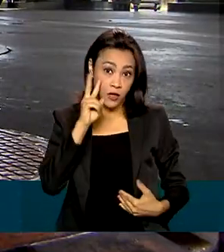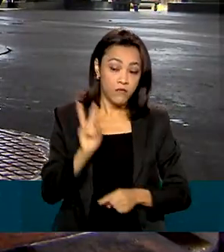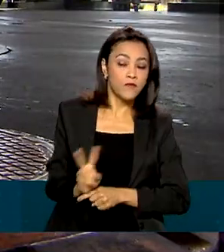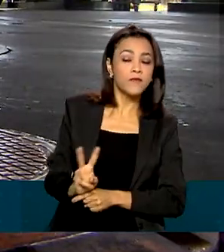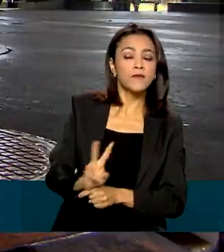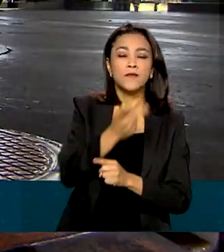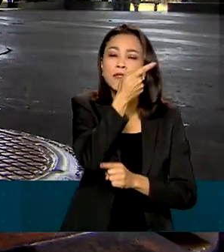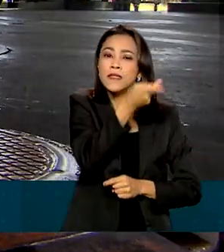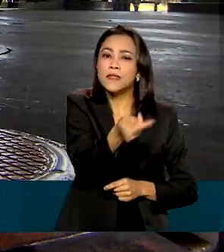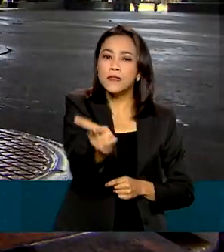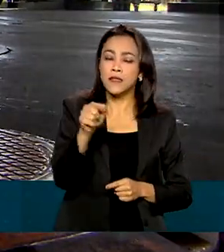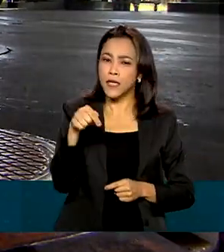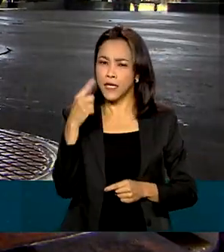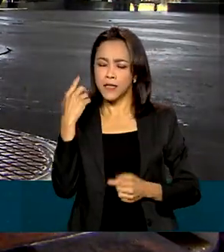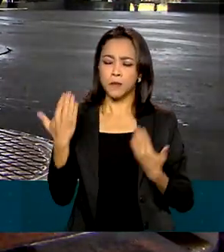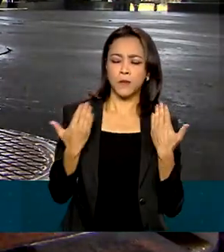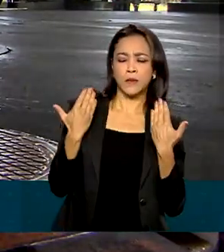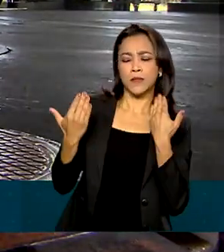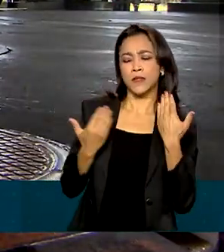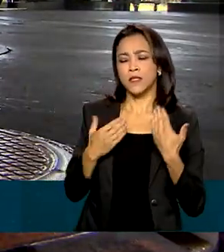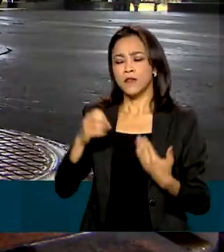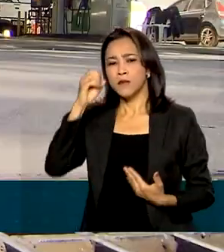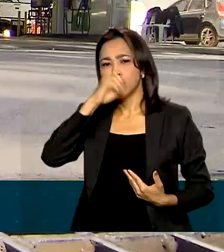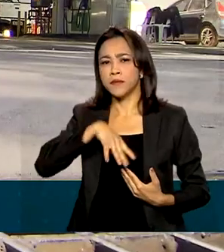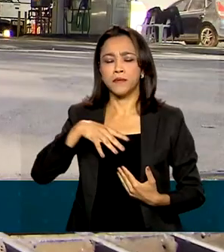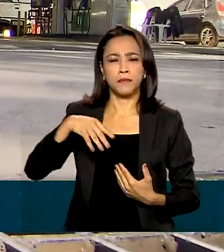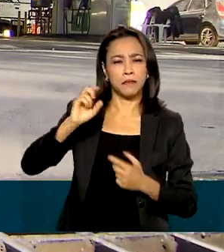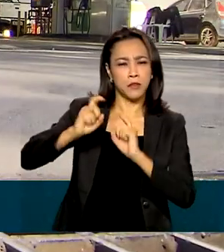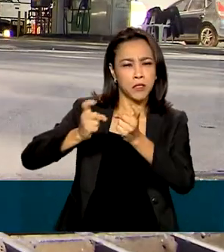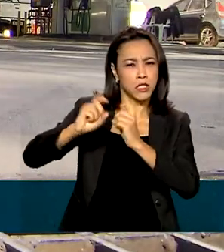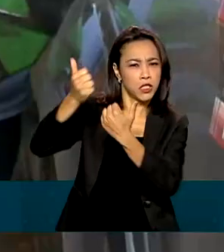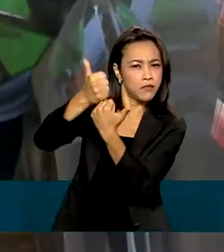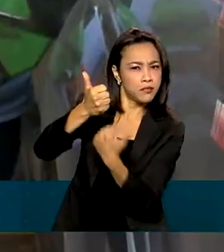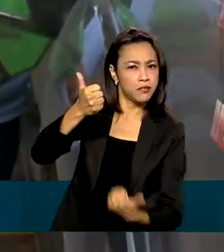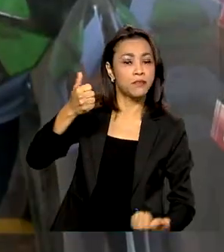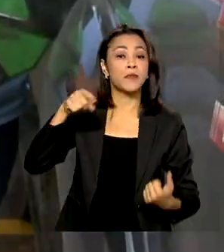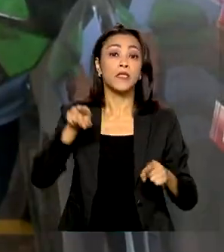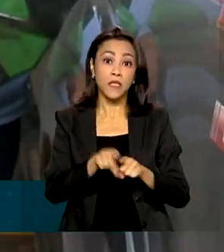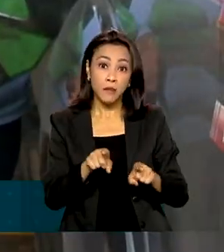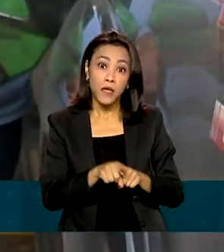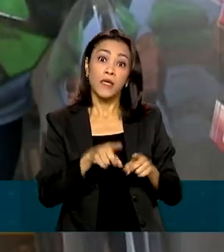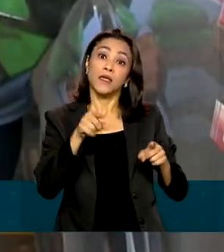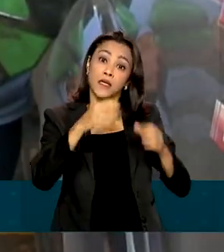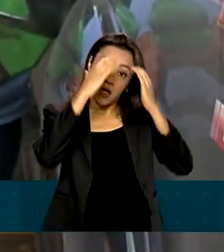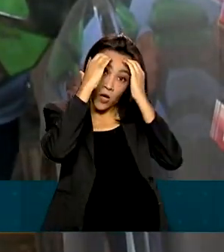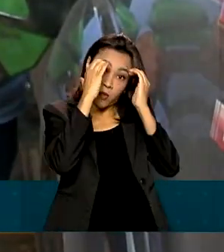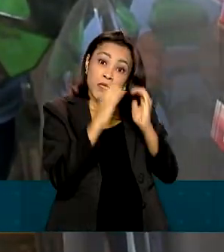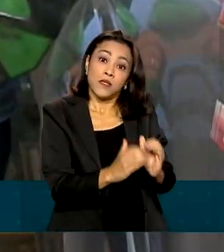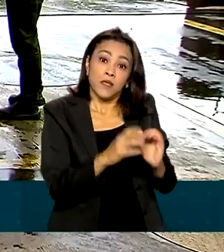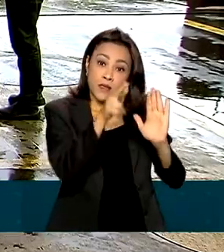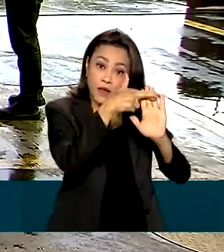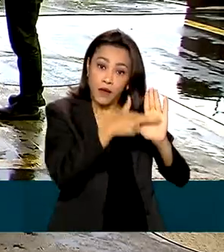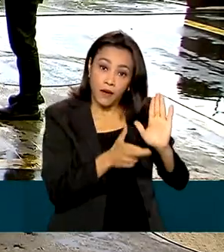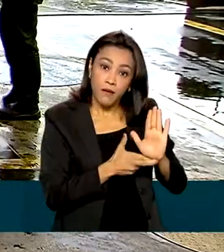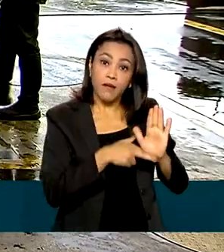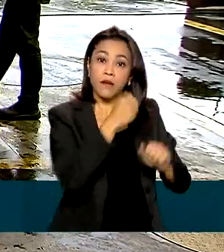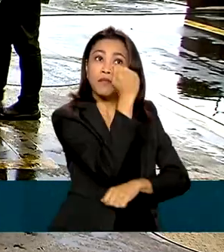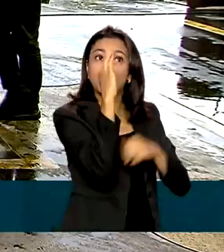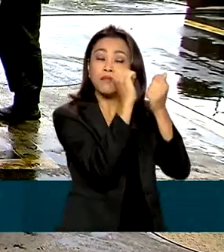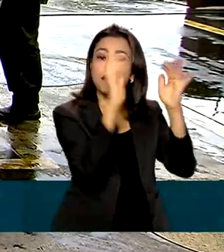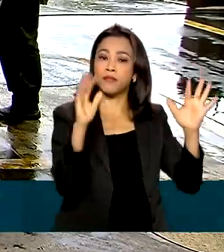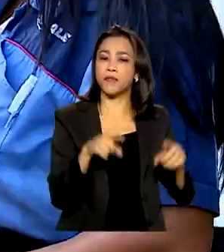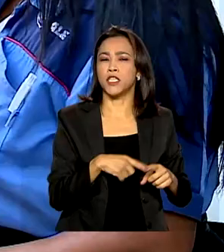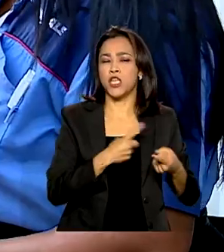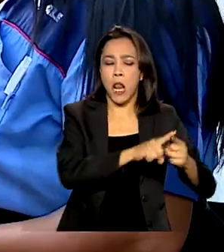possíveis infrações administrativas e criminais, inclusive cumprimento de normas ambientais e formação de